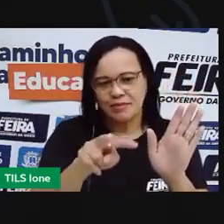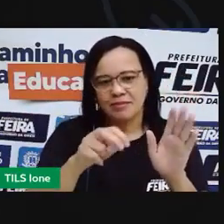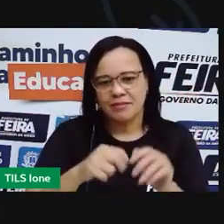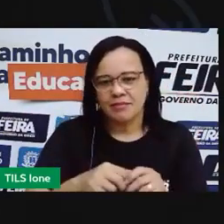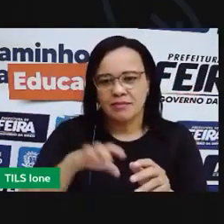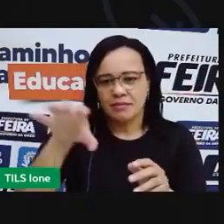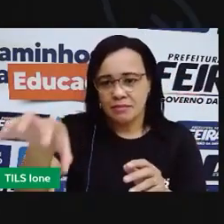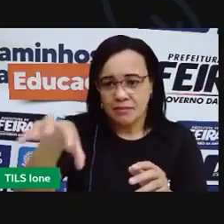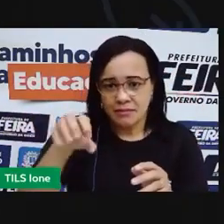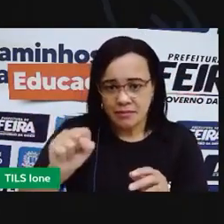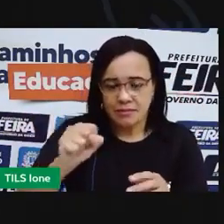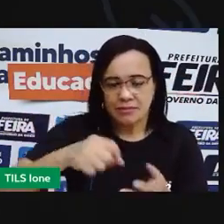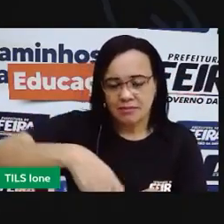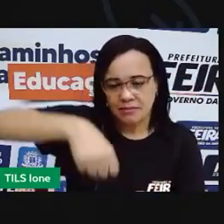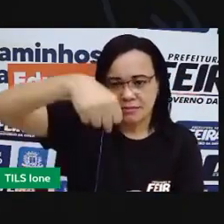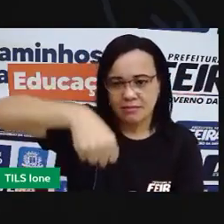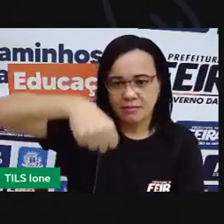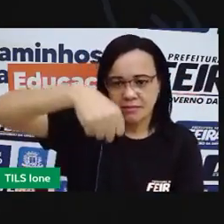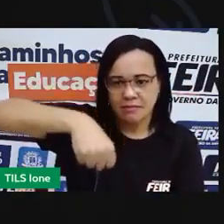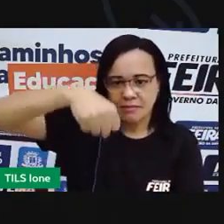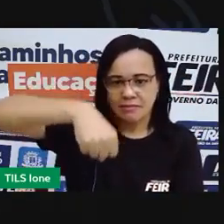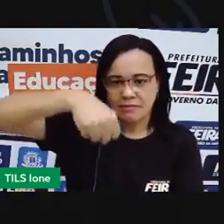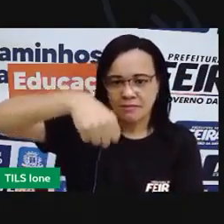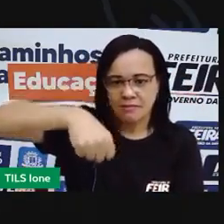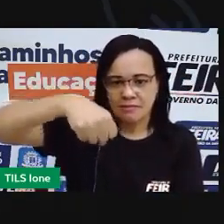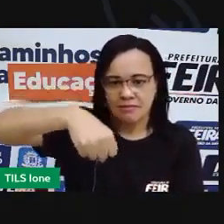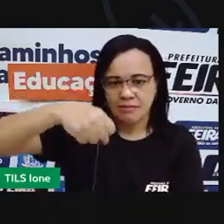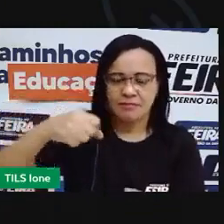Pegue aí algum saco no seu caso e vá